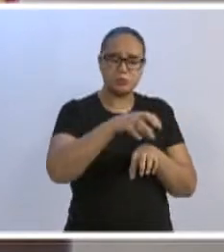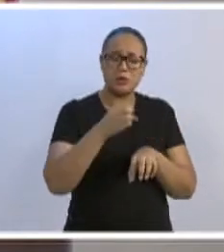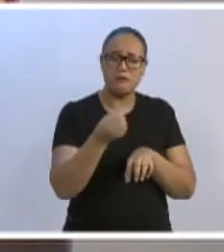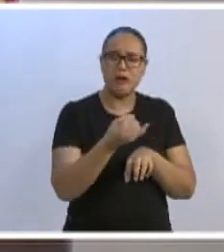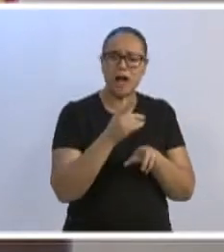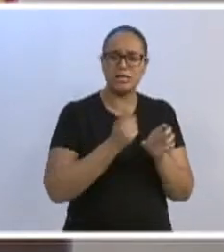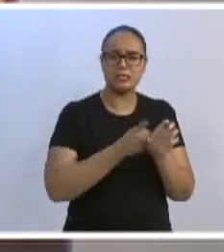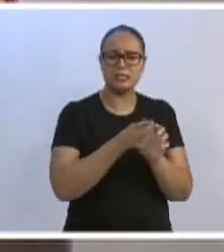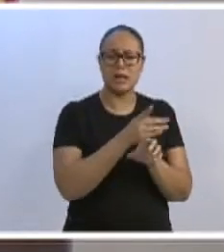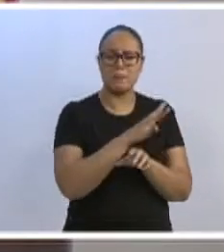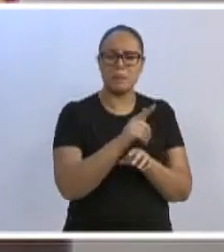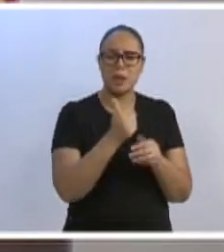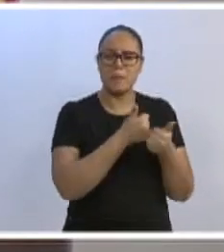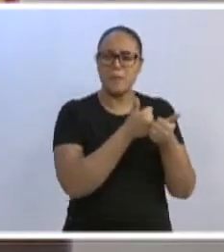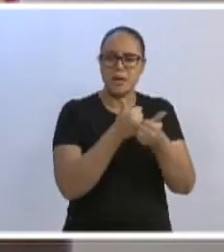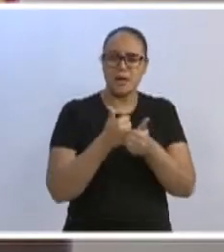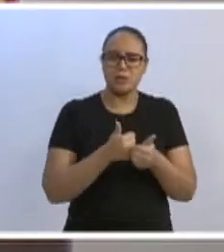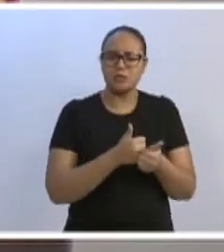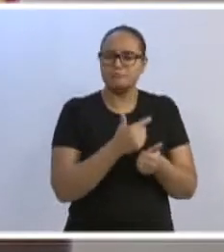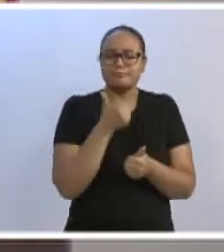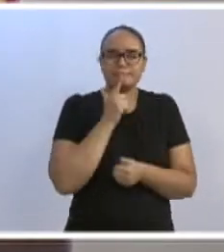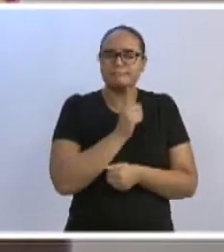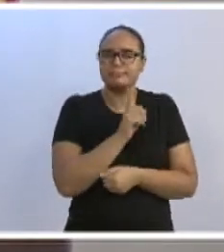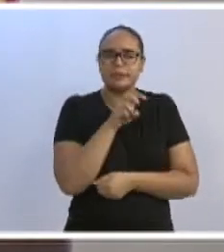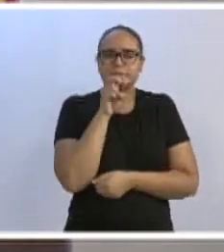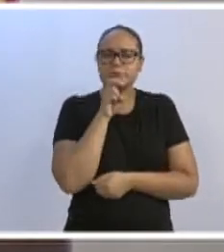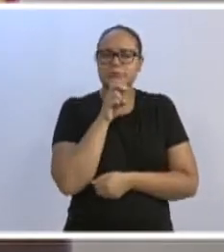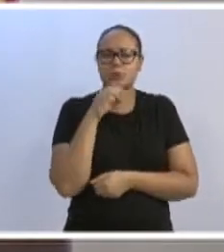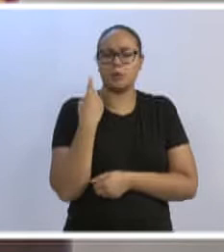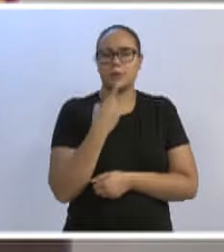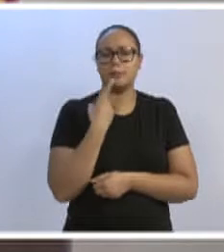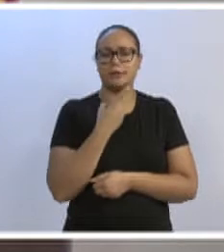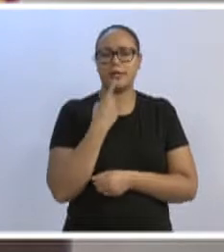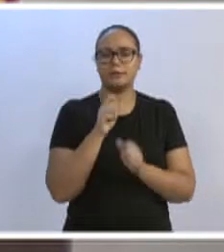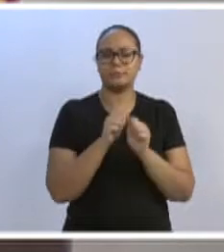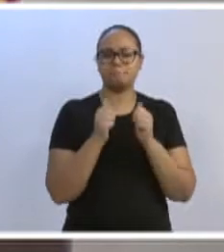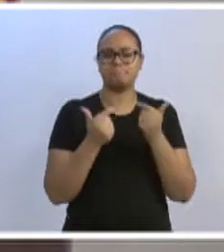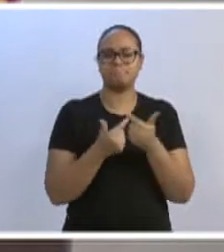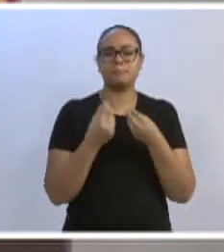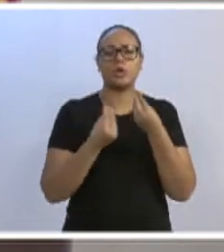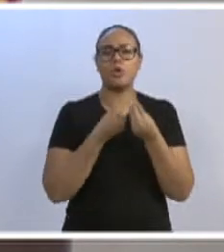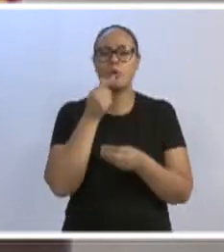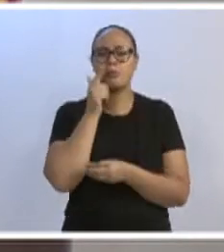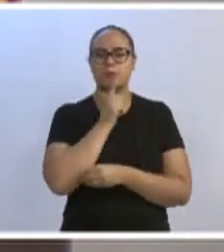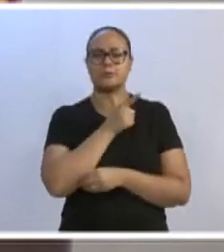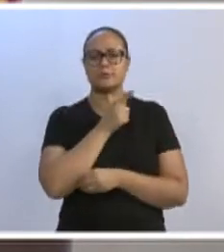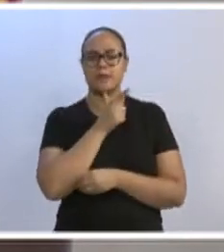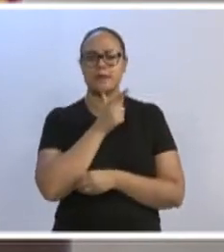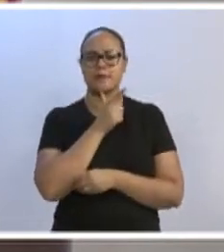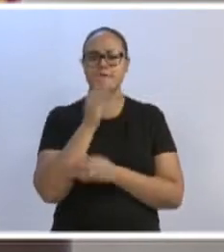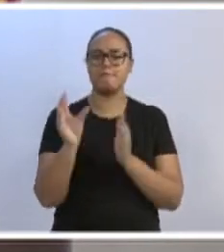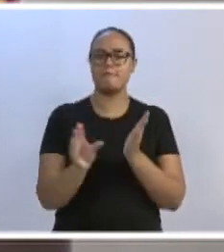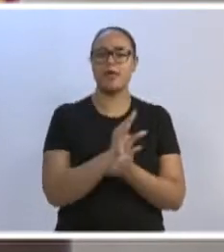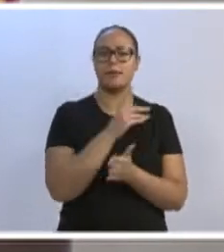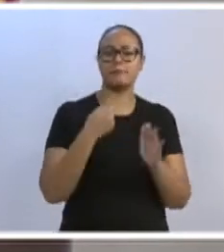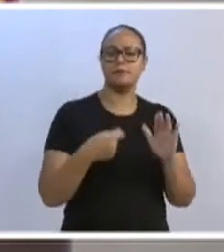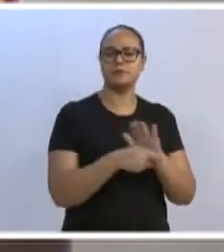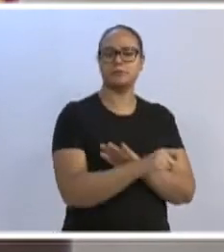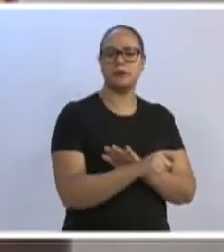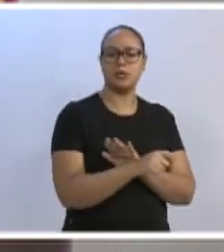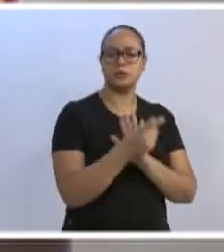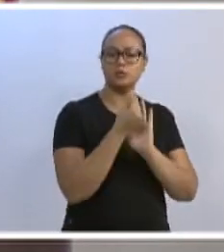não tem nem cinco deputados na Assembleia Legislativa, como é que nós vamos conseguir trazer recursos para cá,